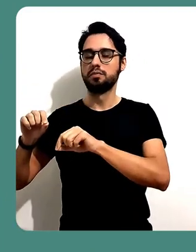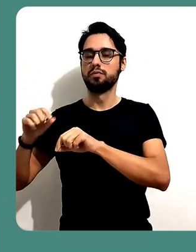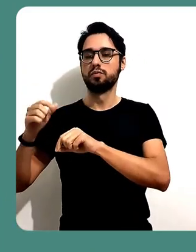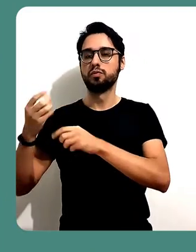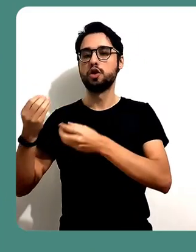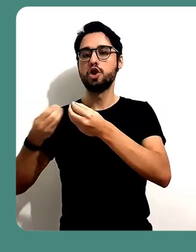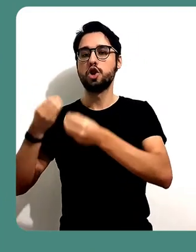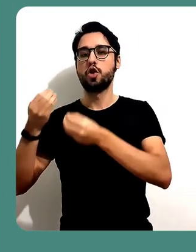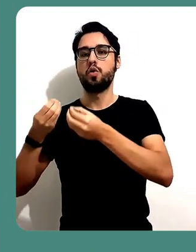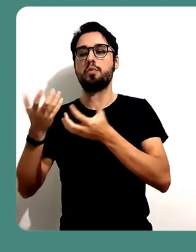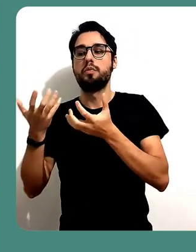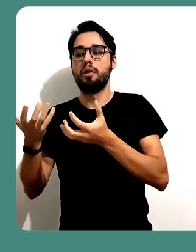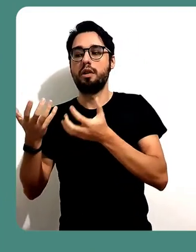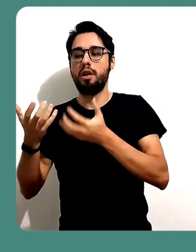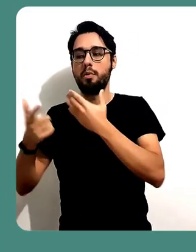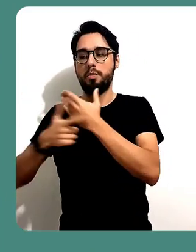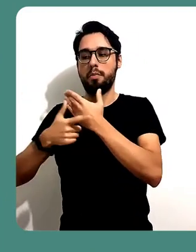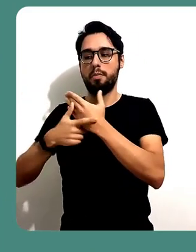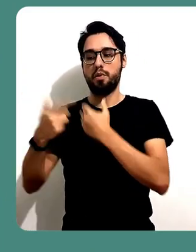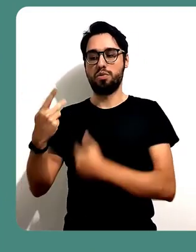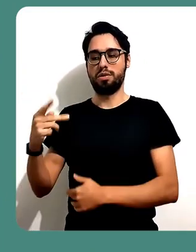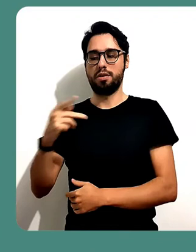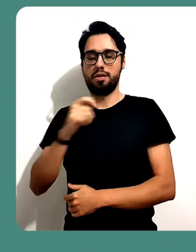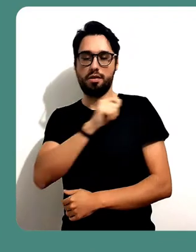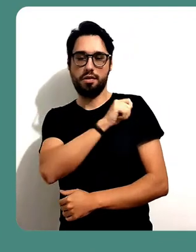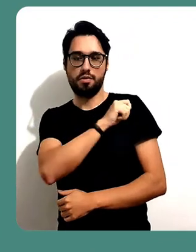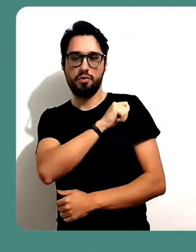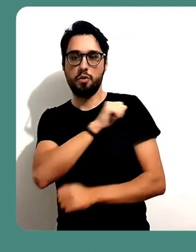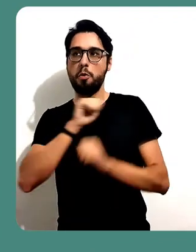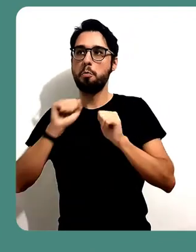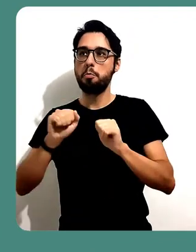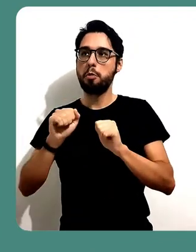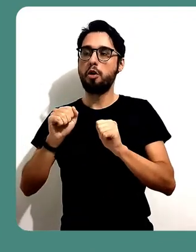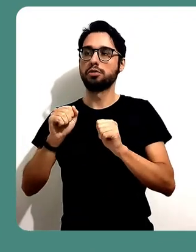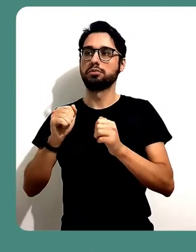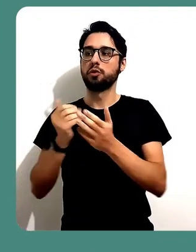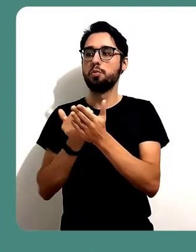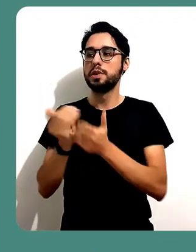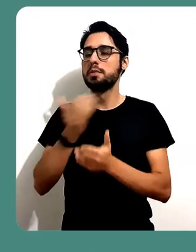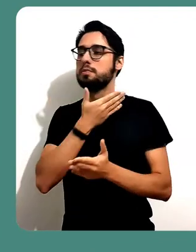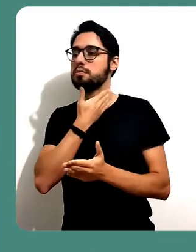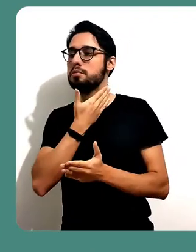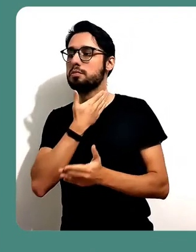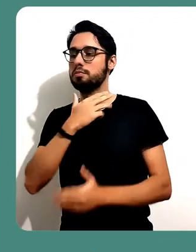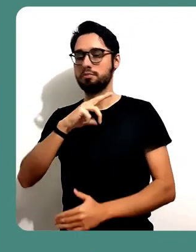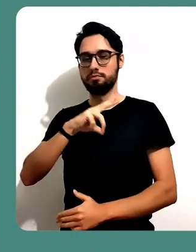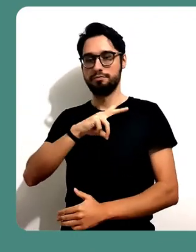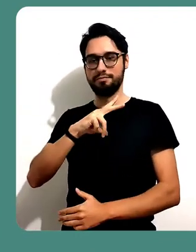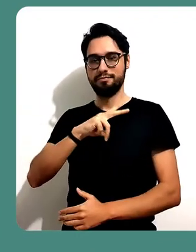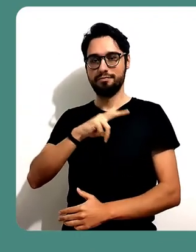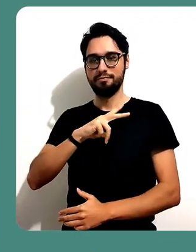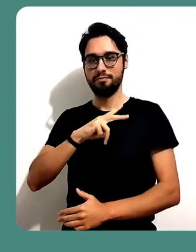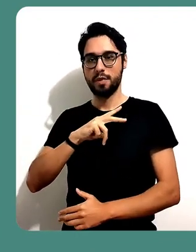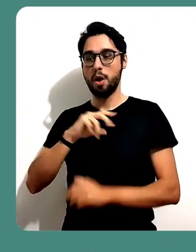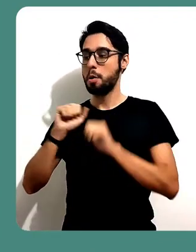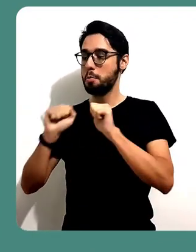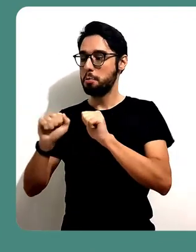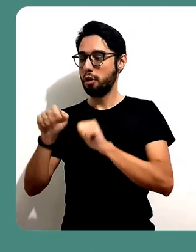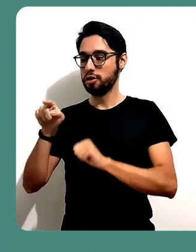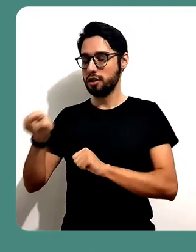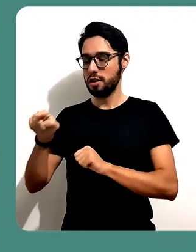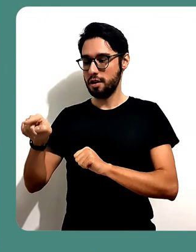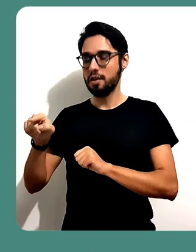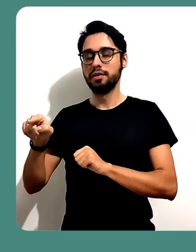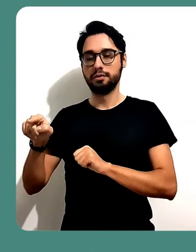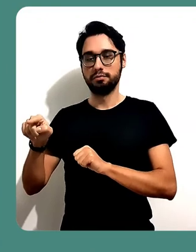para você interagir com esse usuário. Você pode iniciar um bate-papo privado,